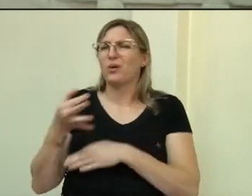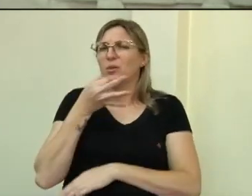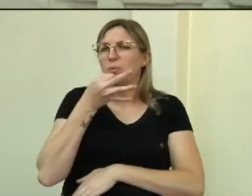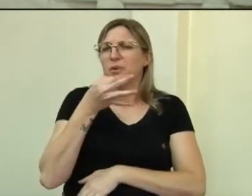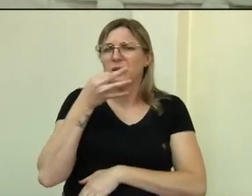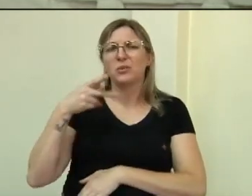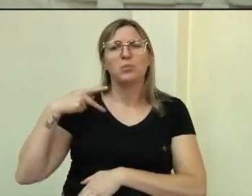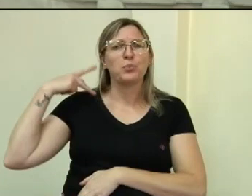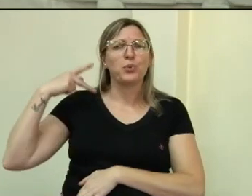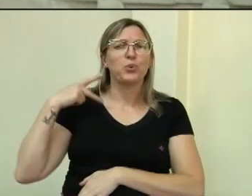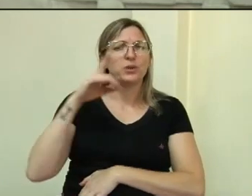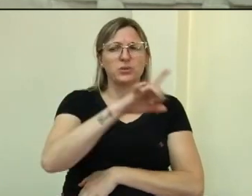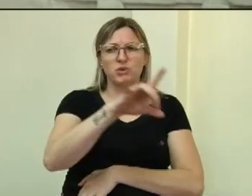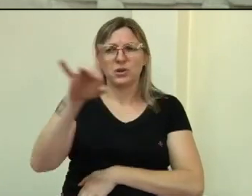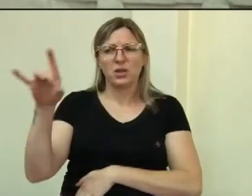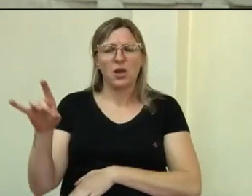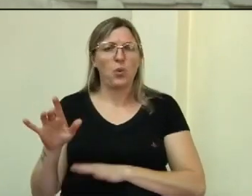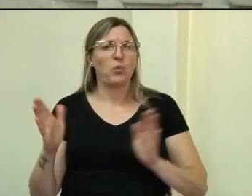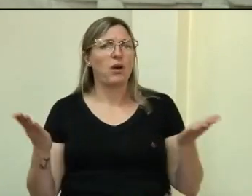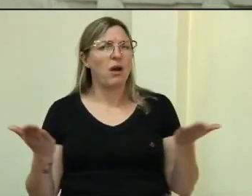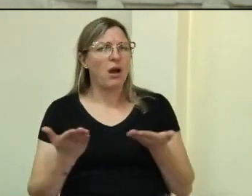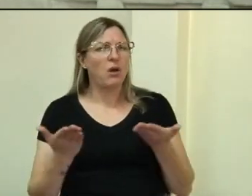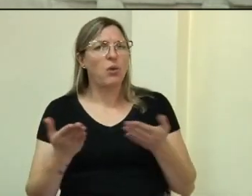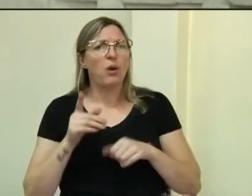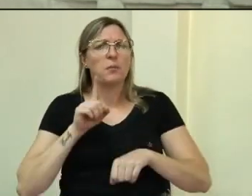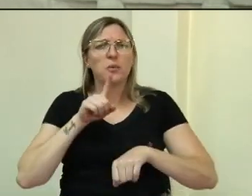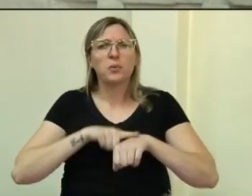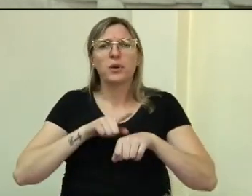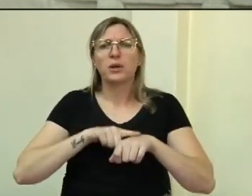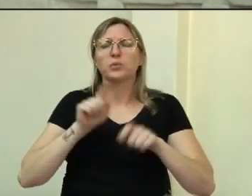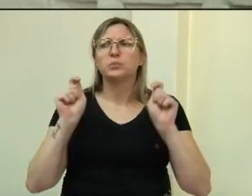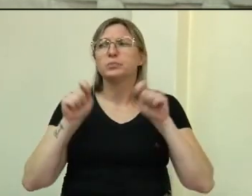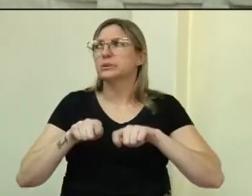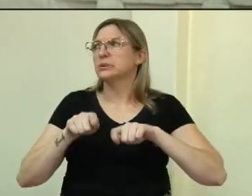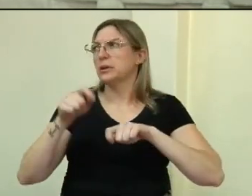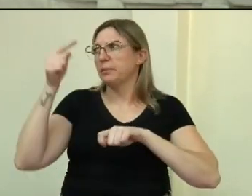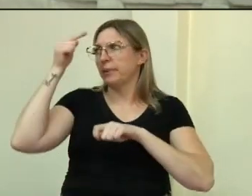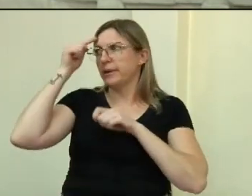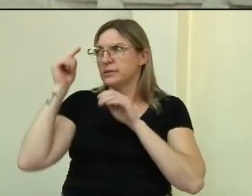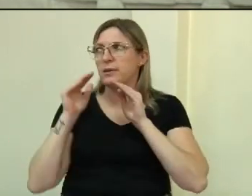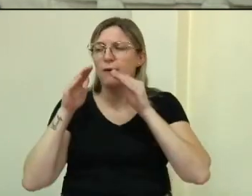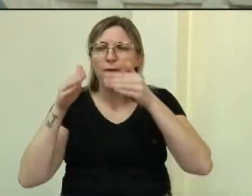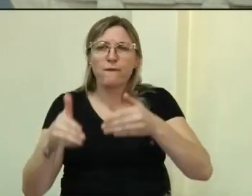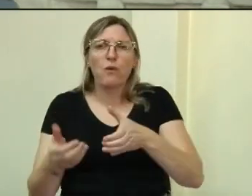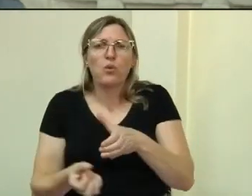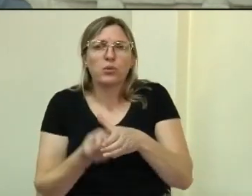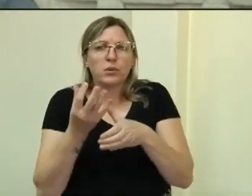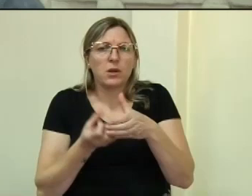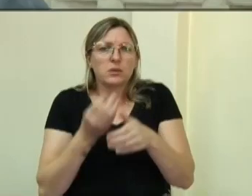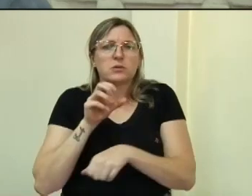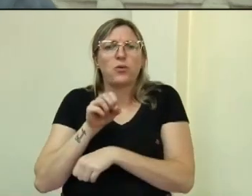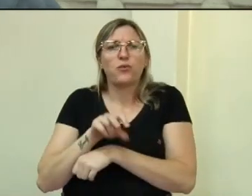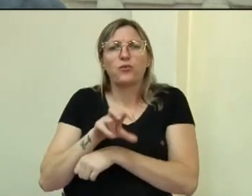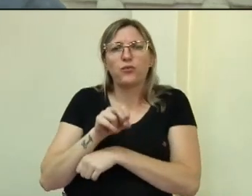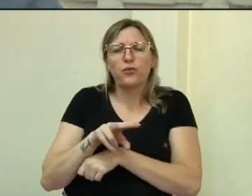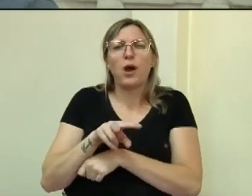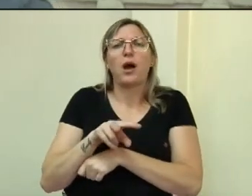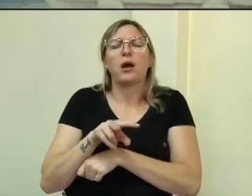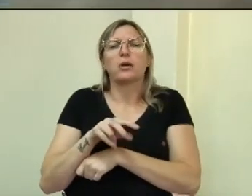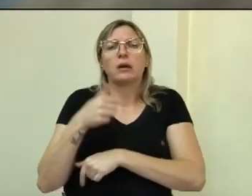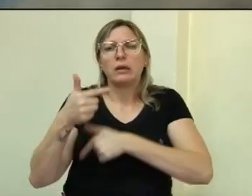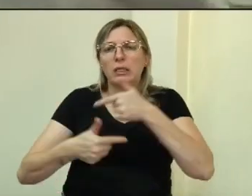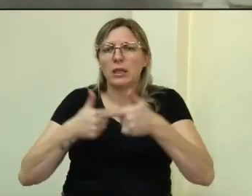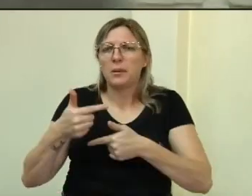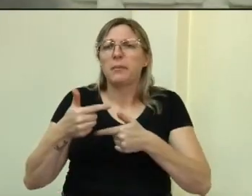nós temos que pensar na geração de emprego, na geração, no giro da economia e é